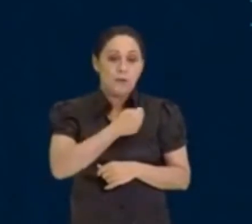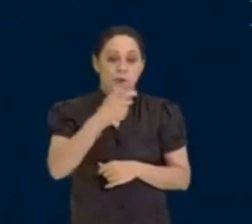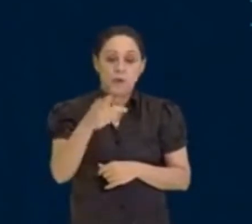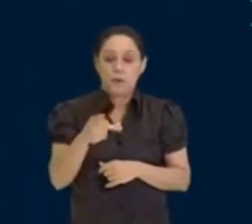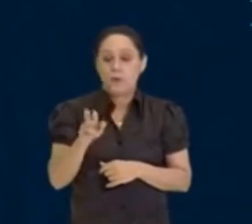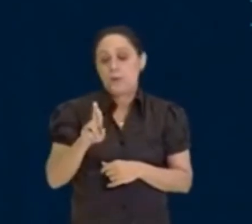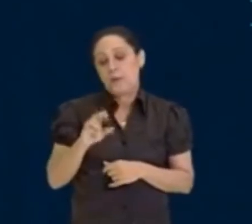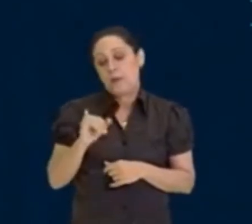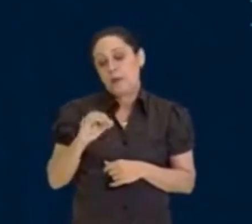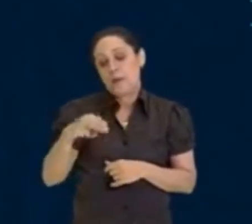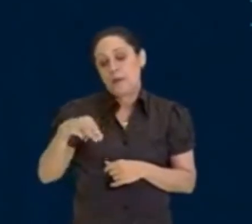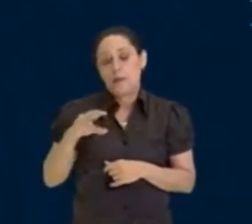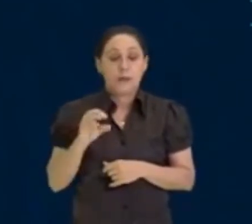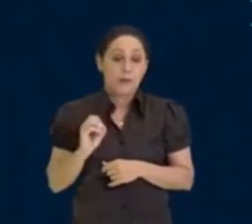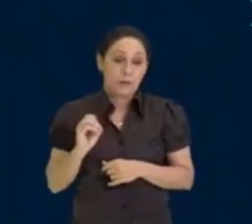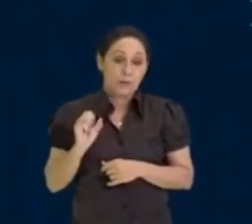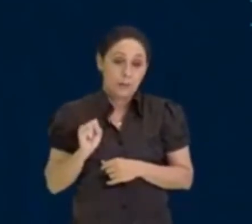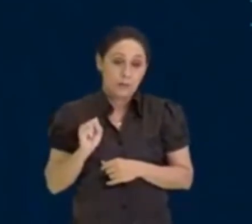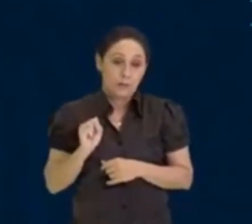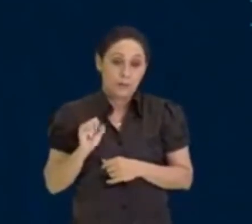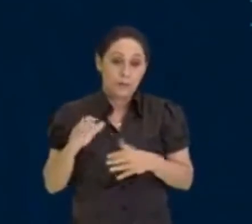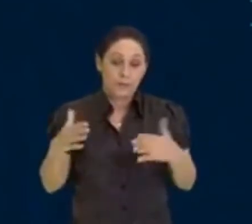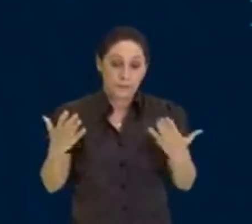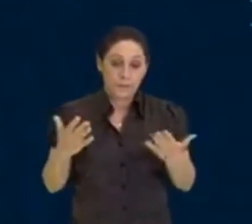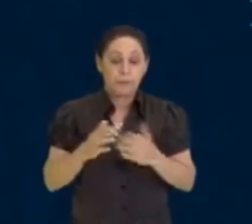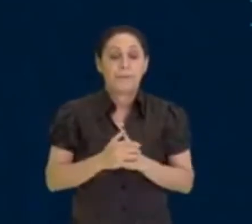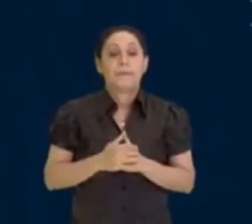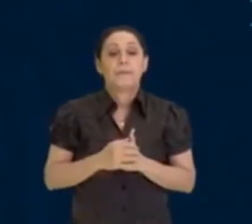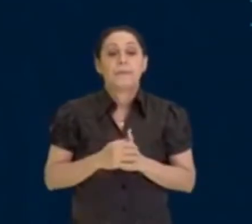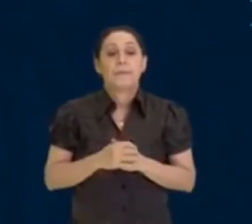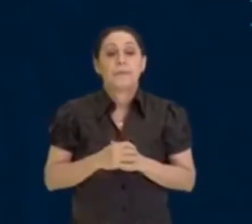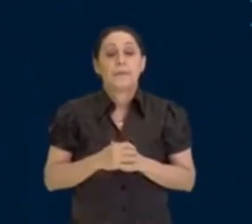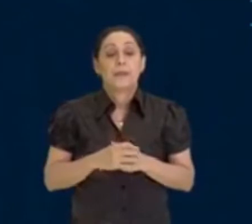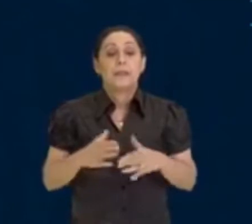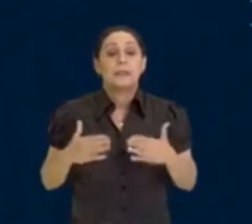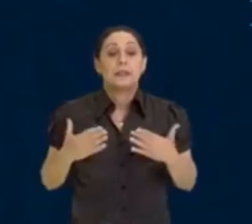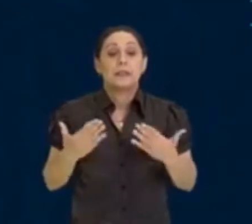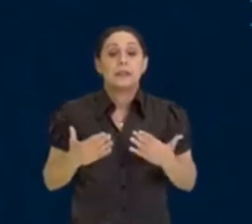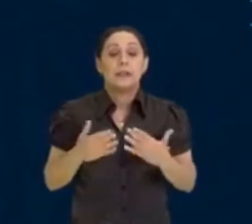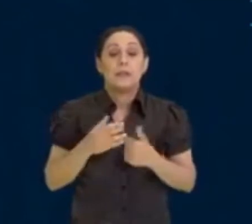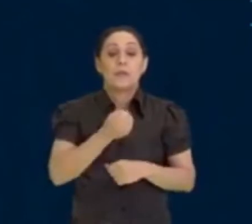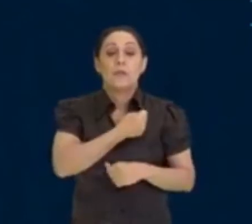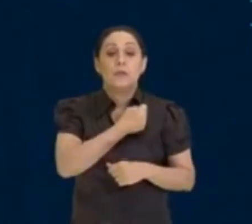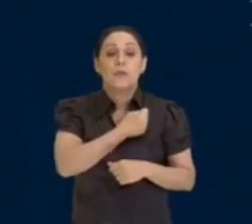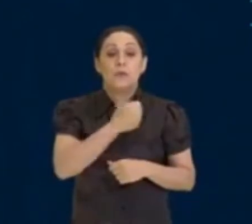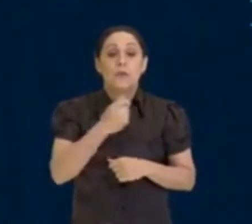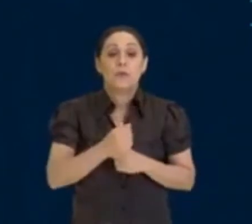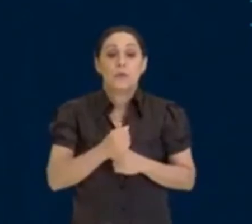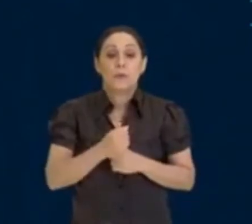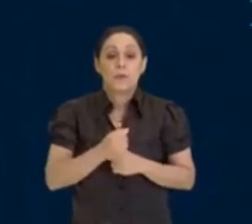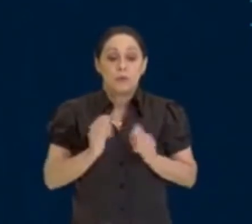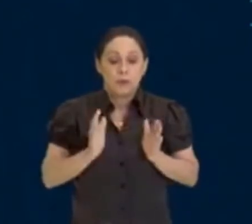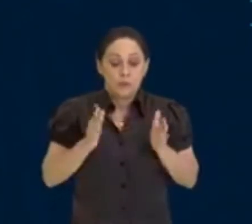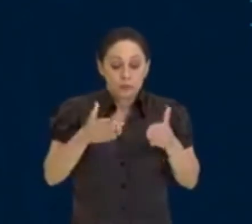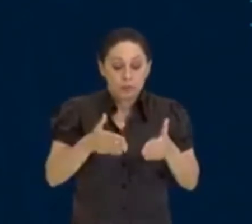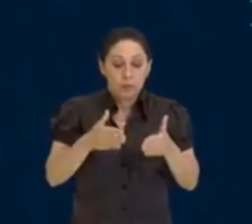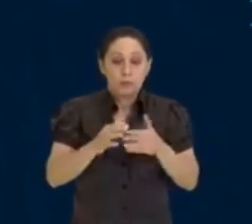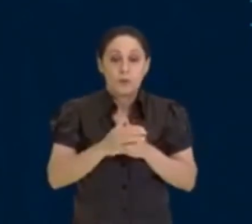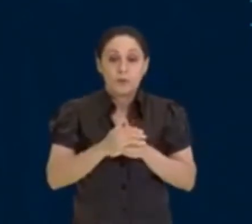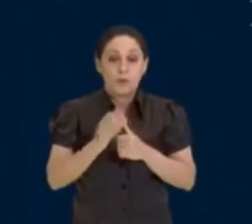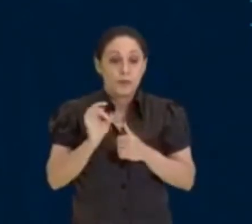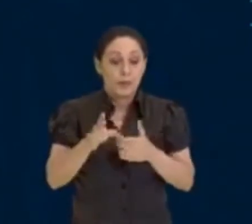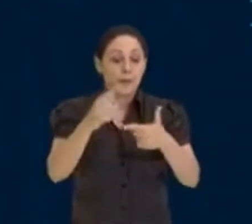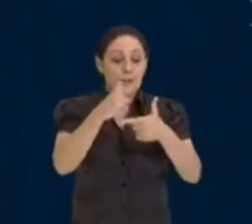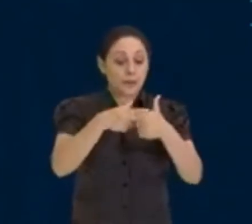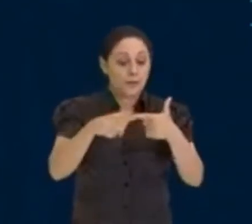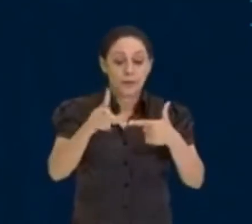Não é um número primo, tá? Então, o número primo, ele é restrito. Só dá para dividir por